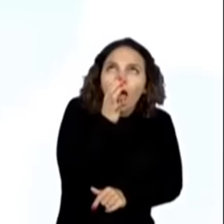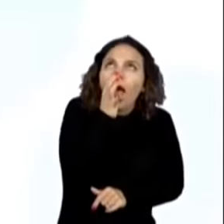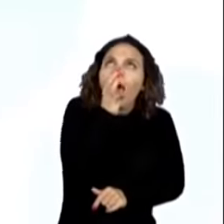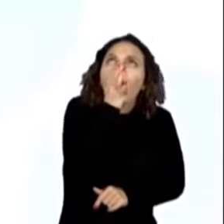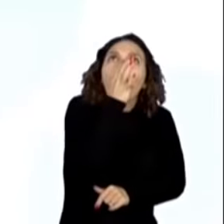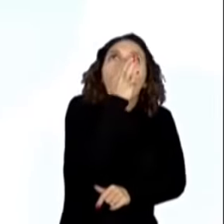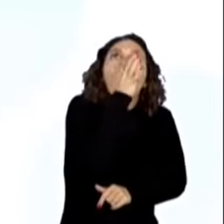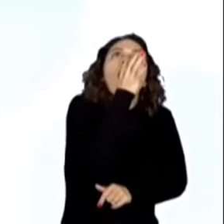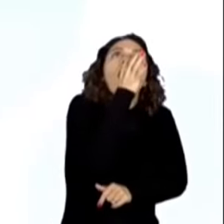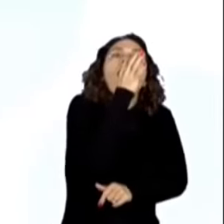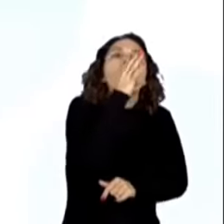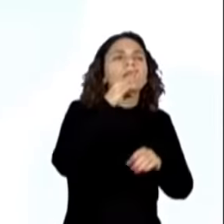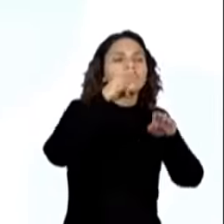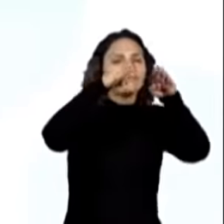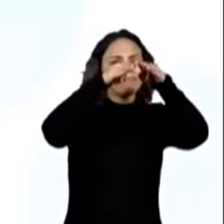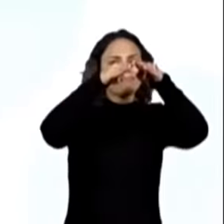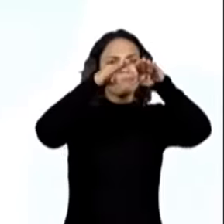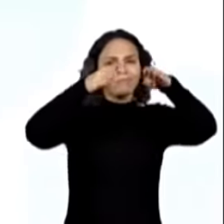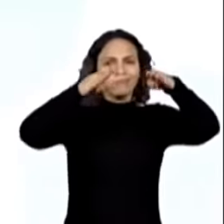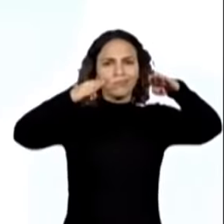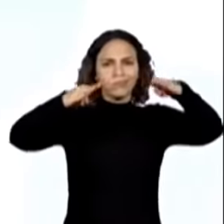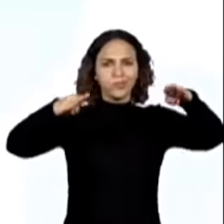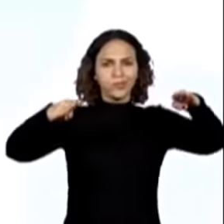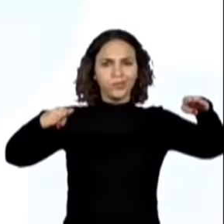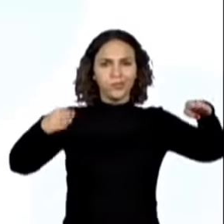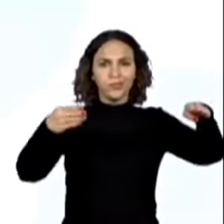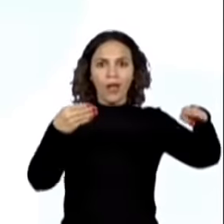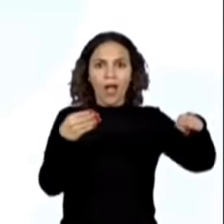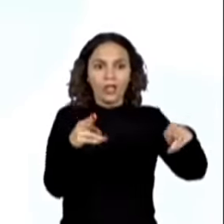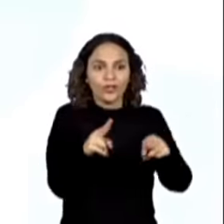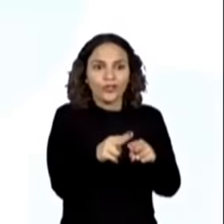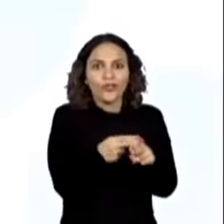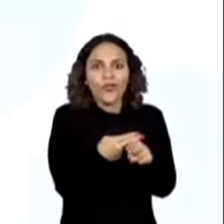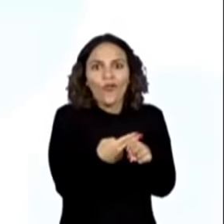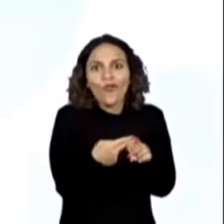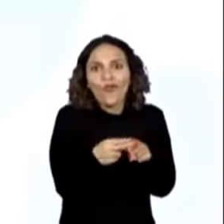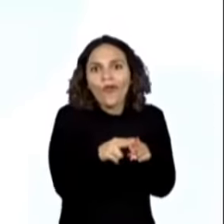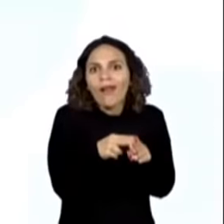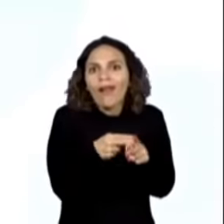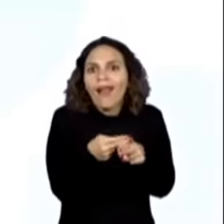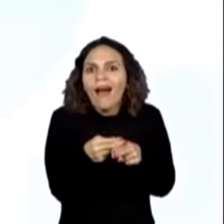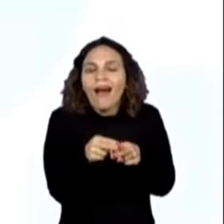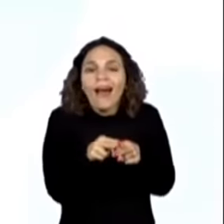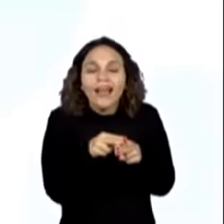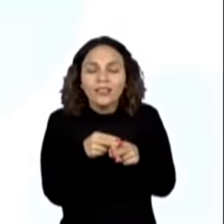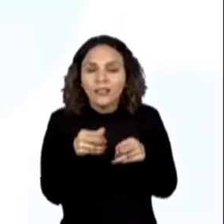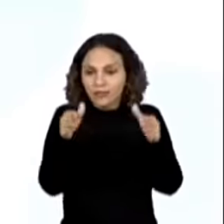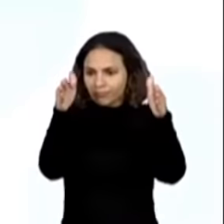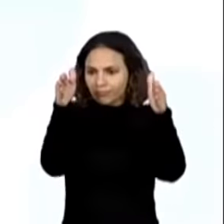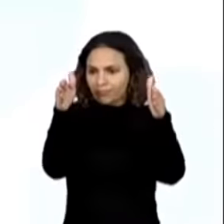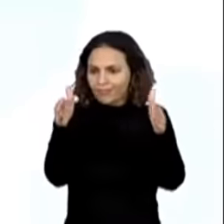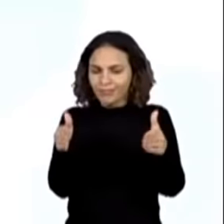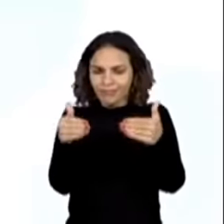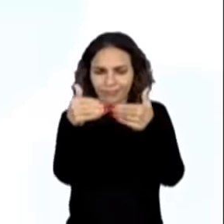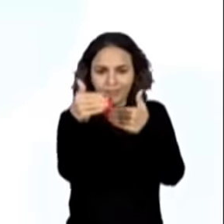ver que o telhado era feito de chocolate. As paredes de bolo e as